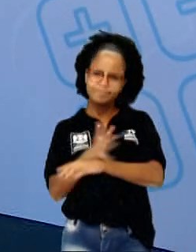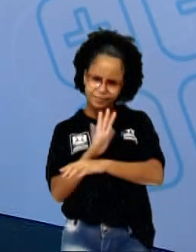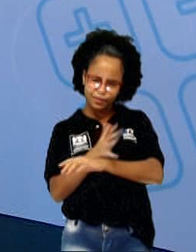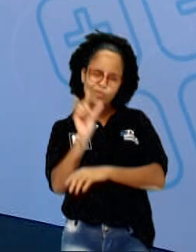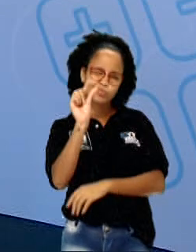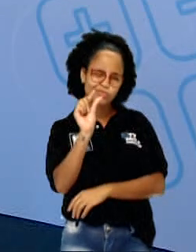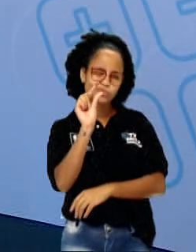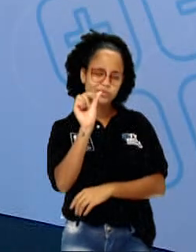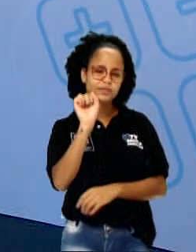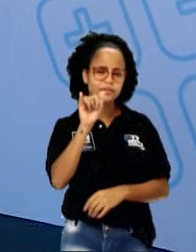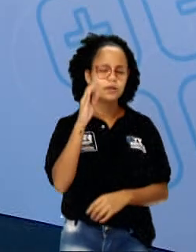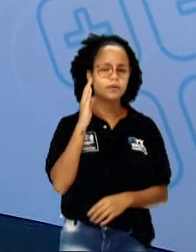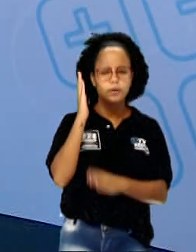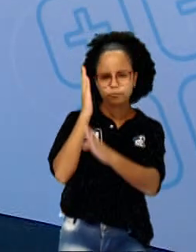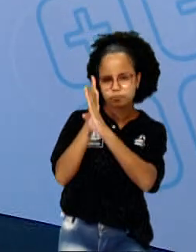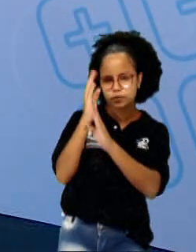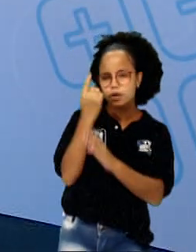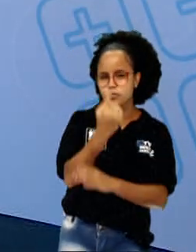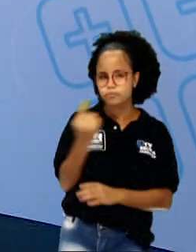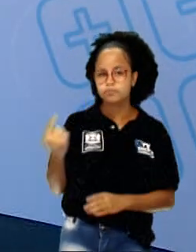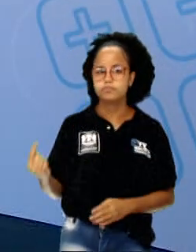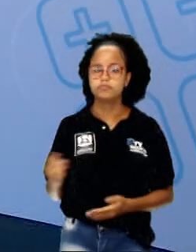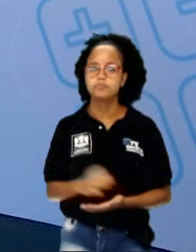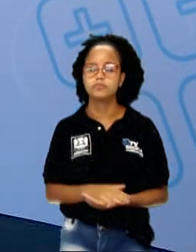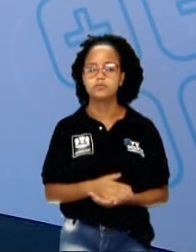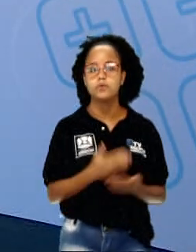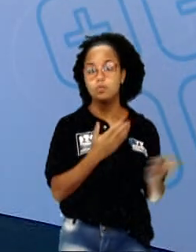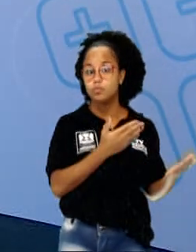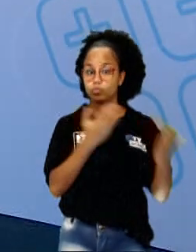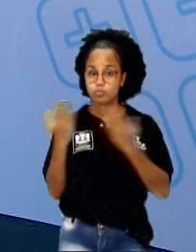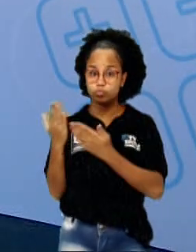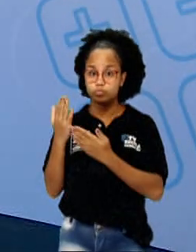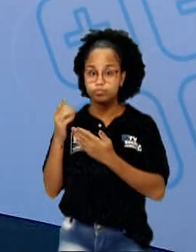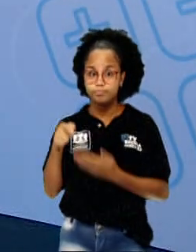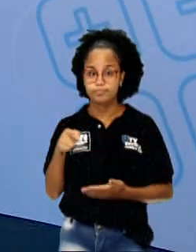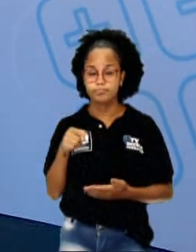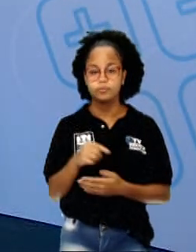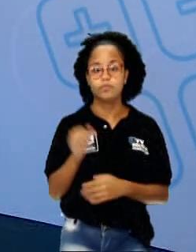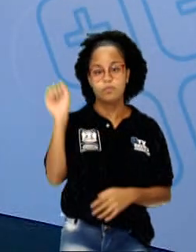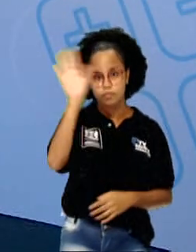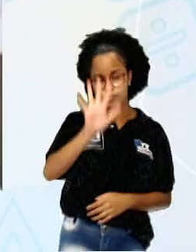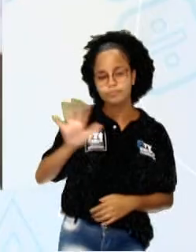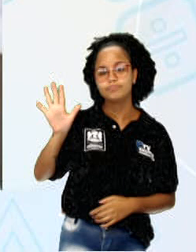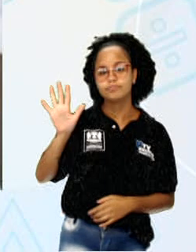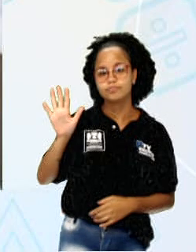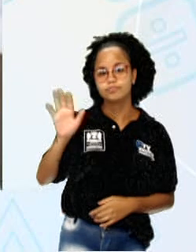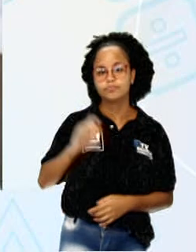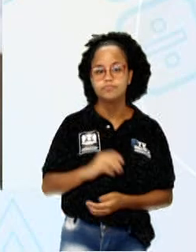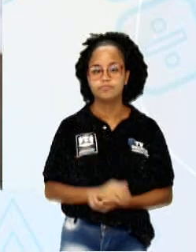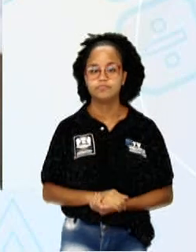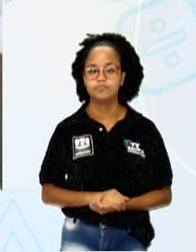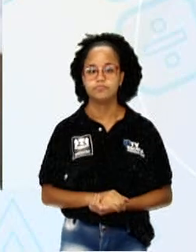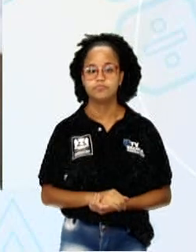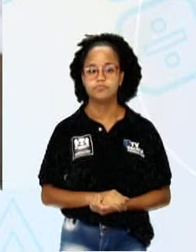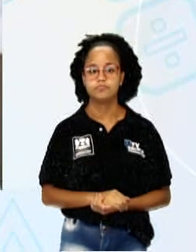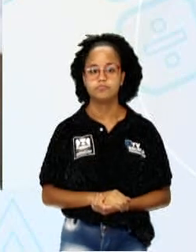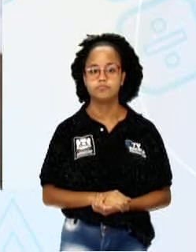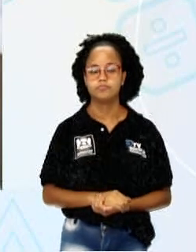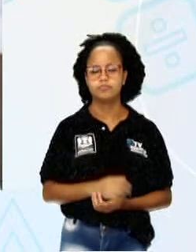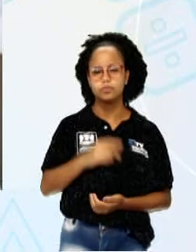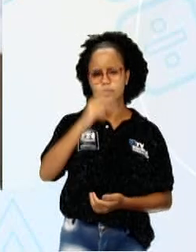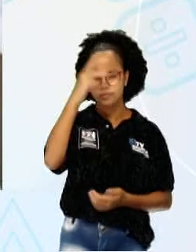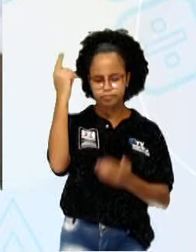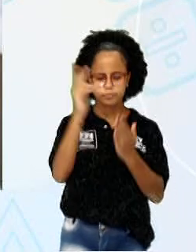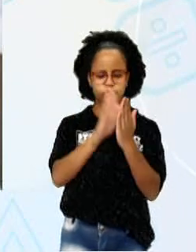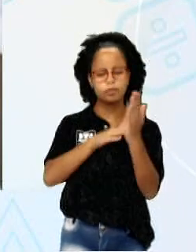sabe identificar cada um. Então, eu trouxe aqui a imagem para vocês de uma